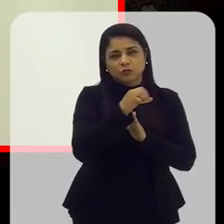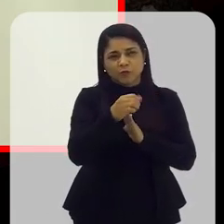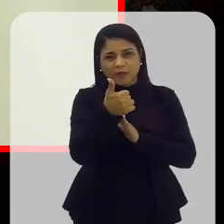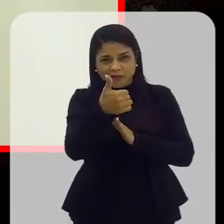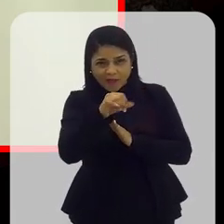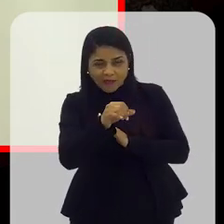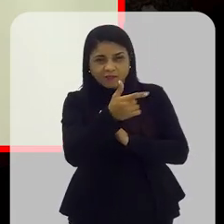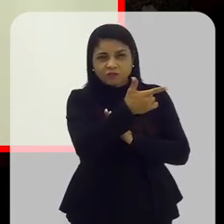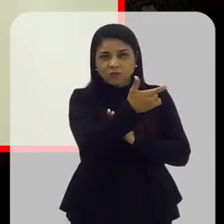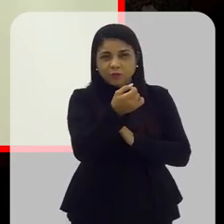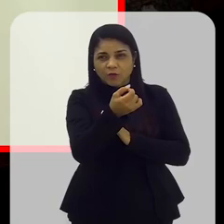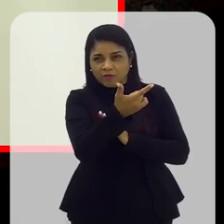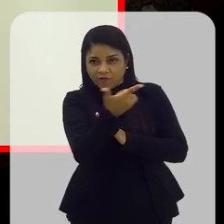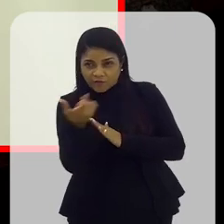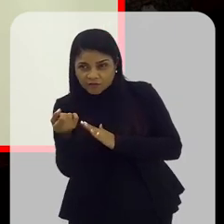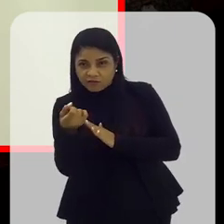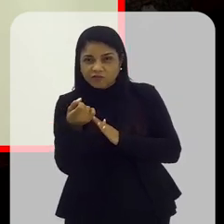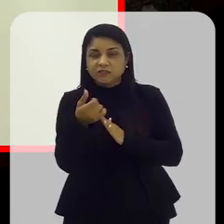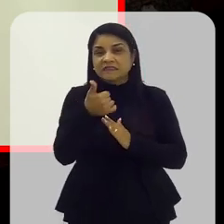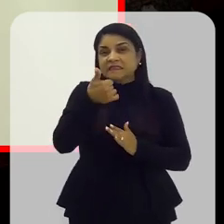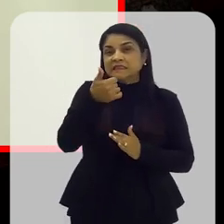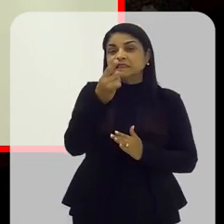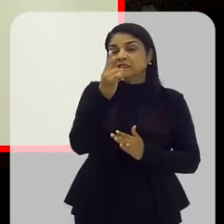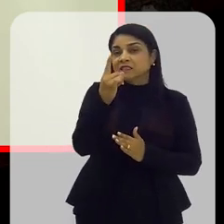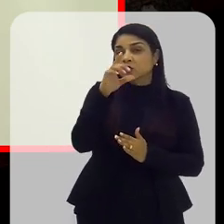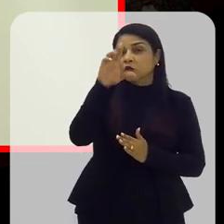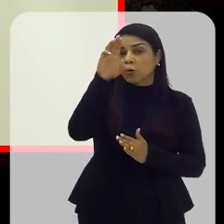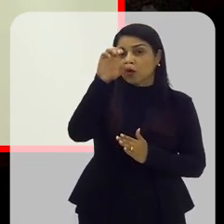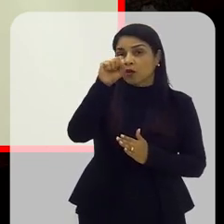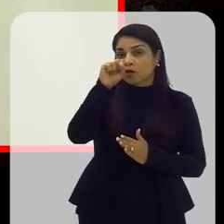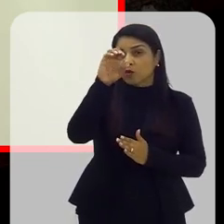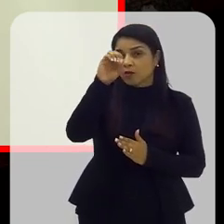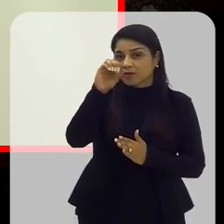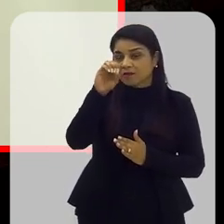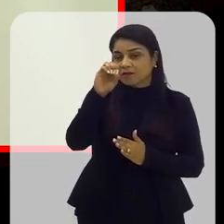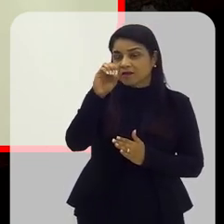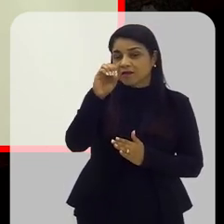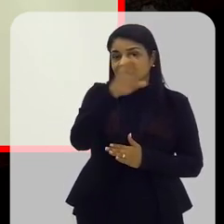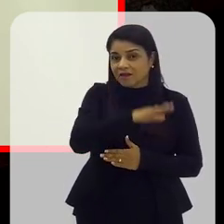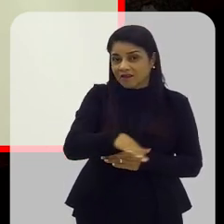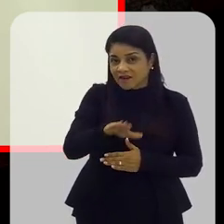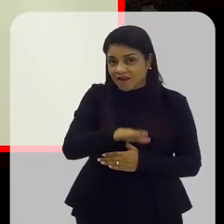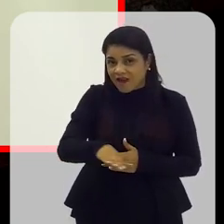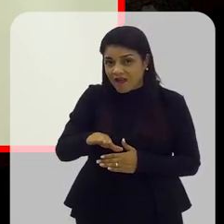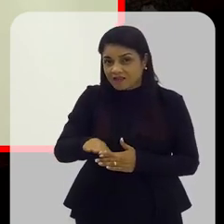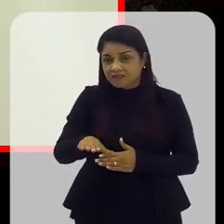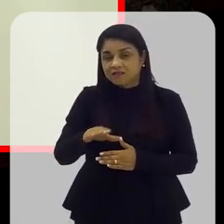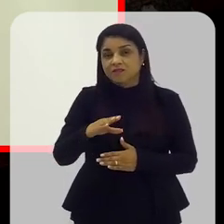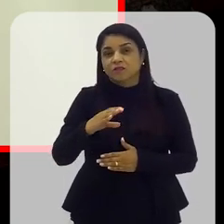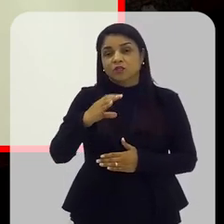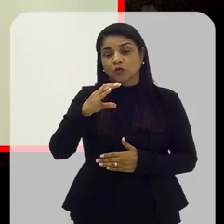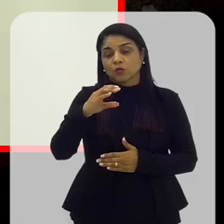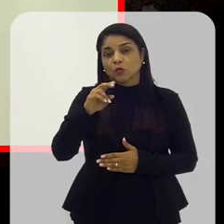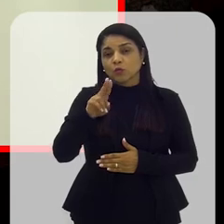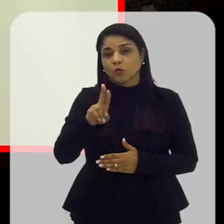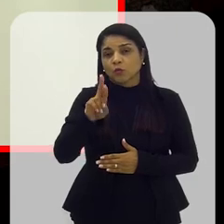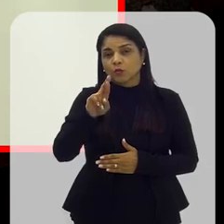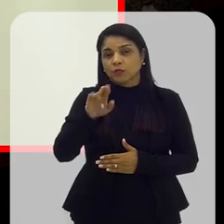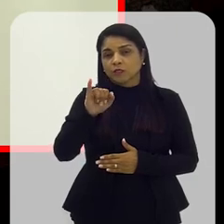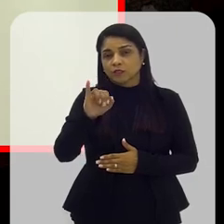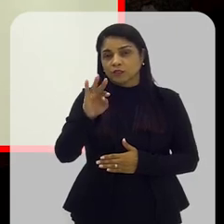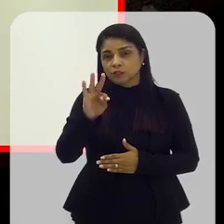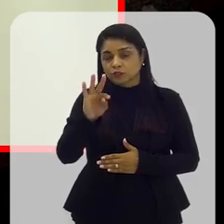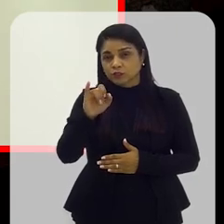2010, foi feita uma pesquisa com 180 crianças em Curitiba, 61% dessas